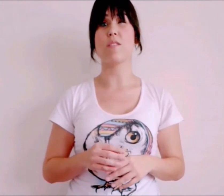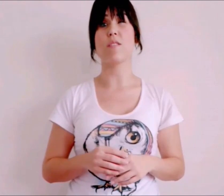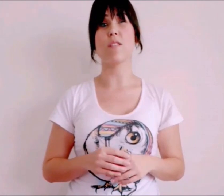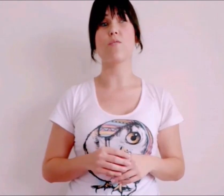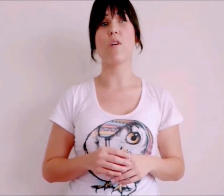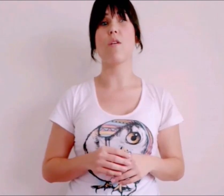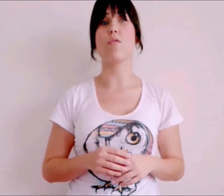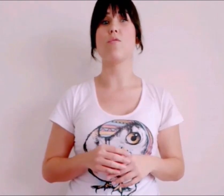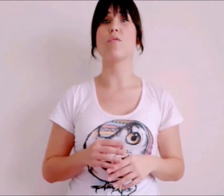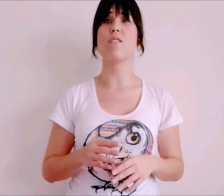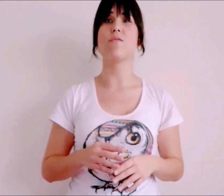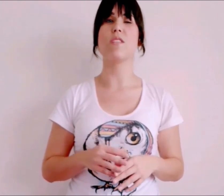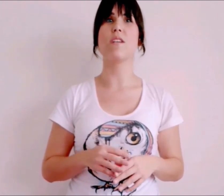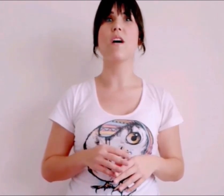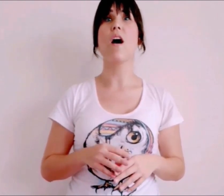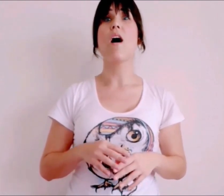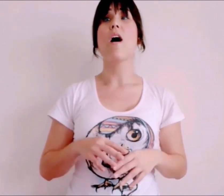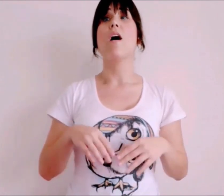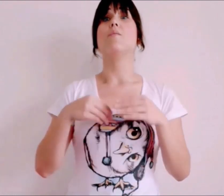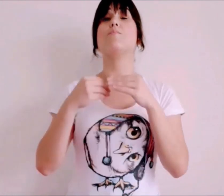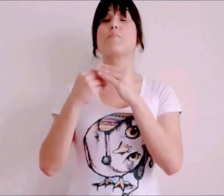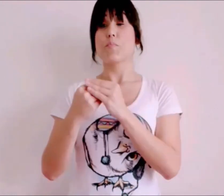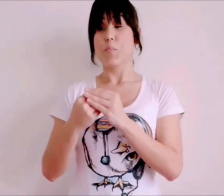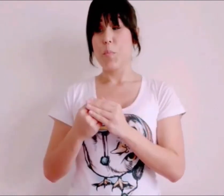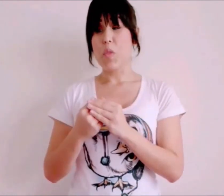mais violência sexual ao longo da vida